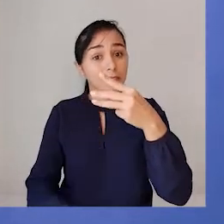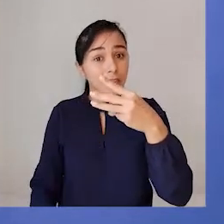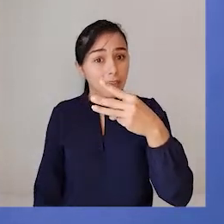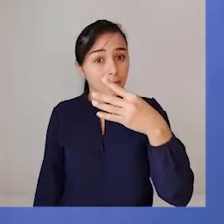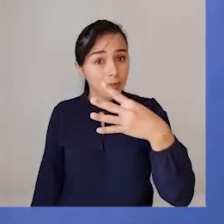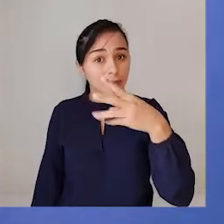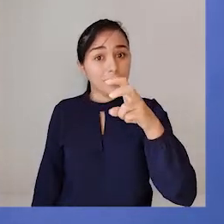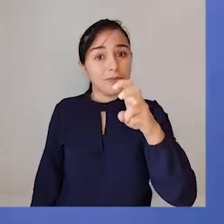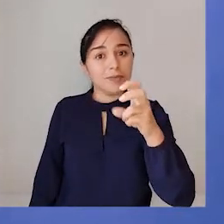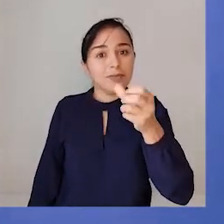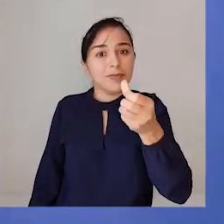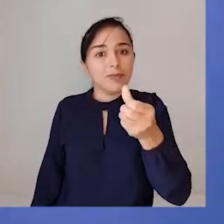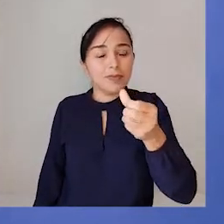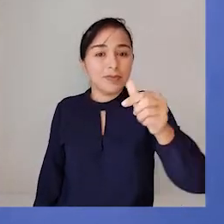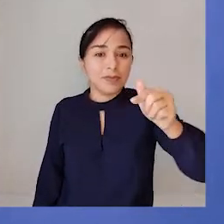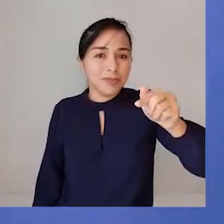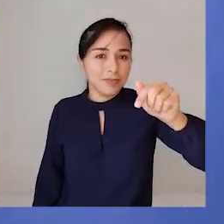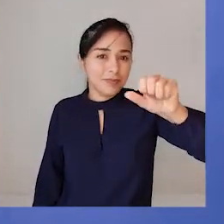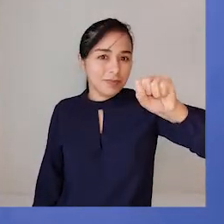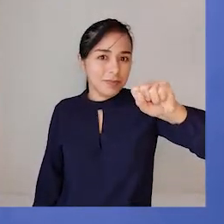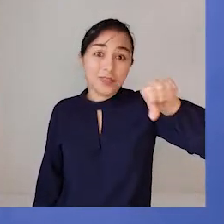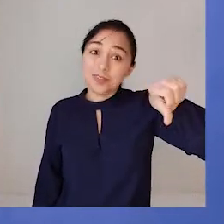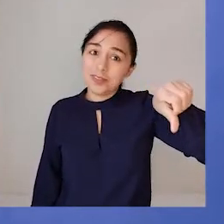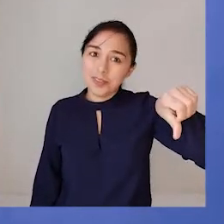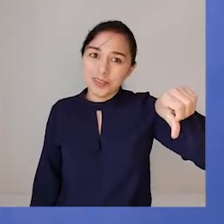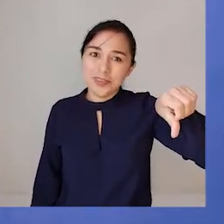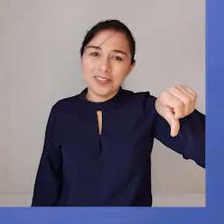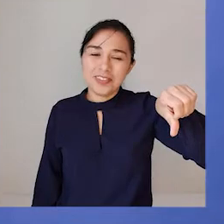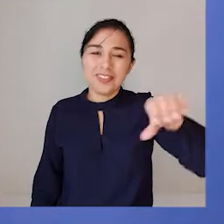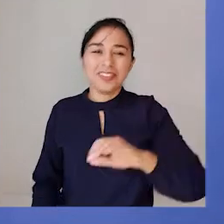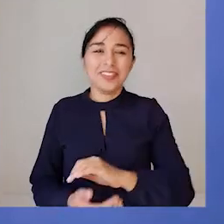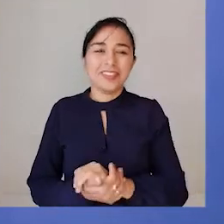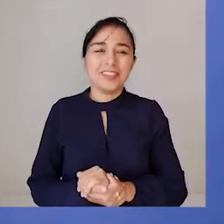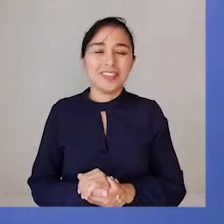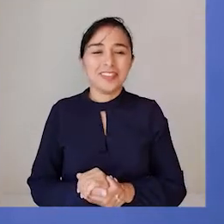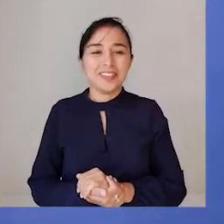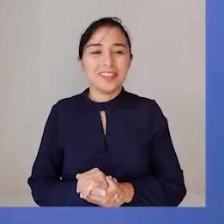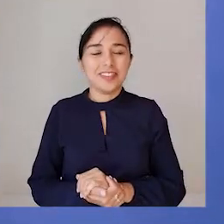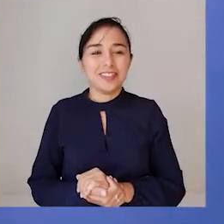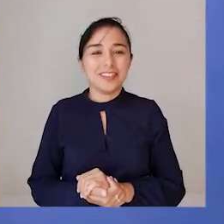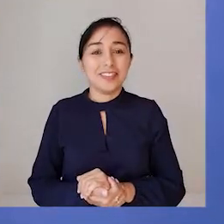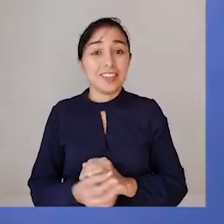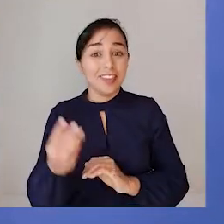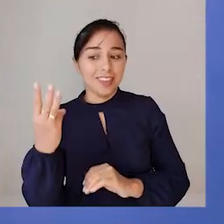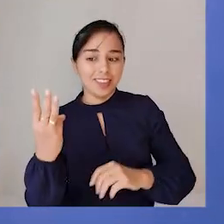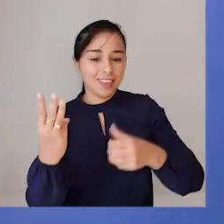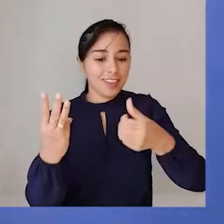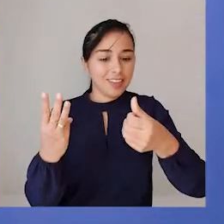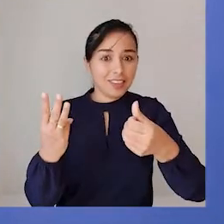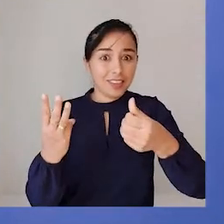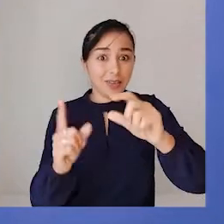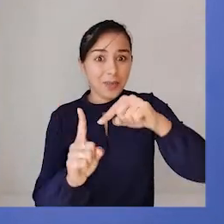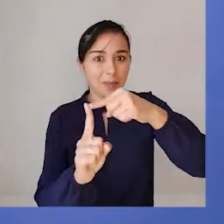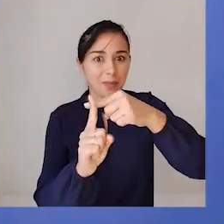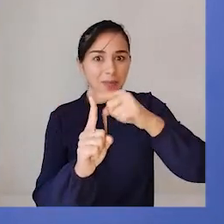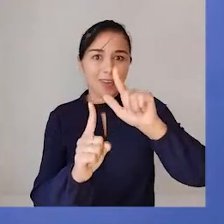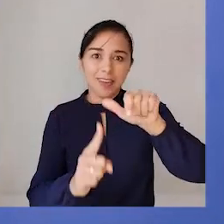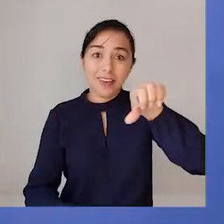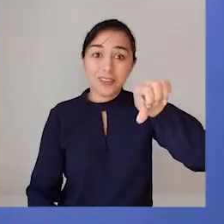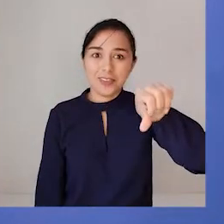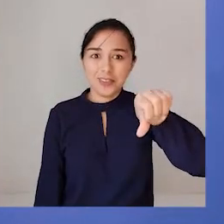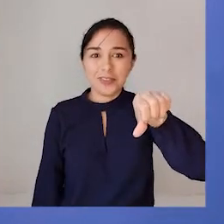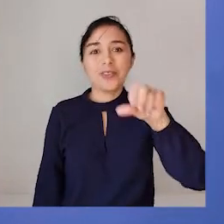Três, quatro, cinco, seis, sete, oito, nove. Então, Aninha tem ao todo nove